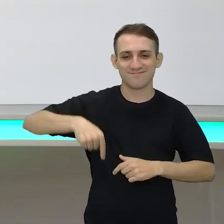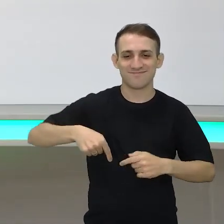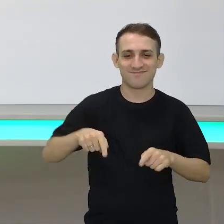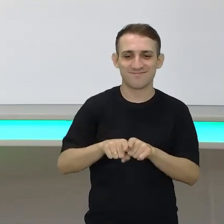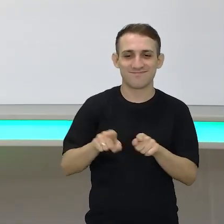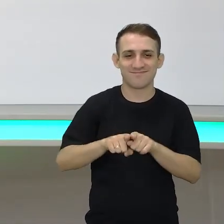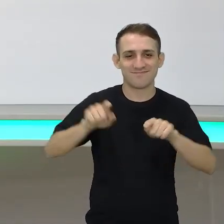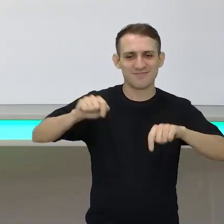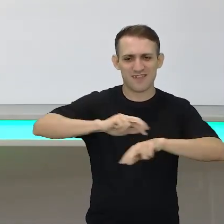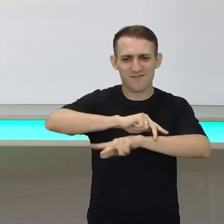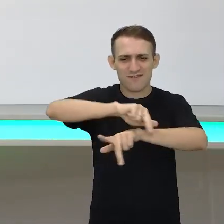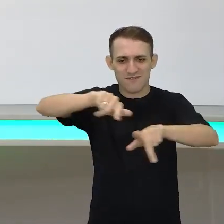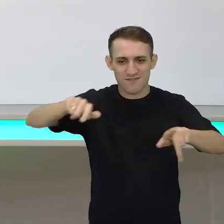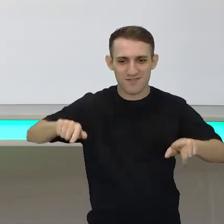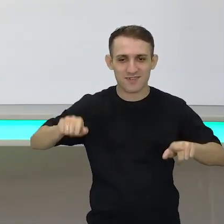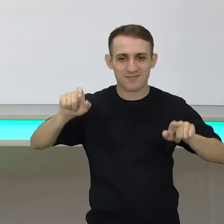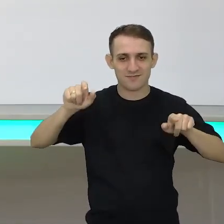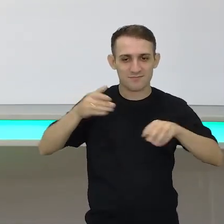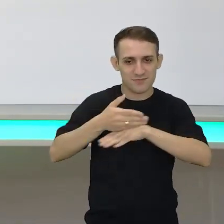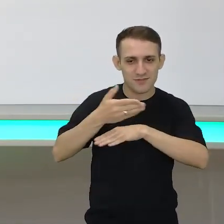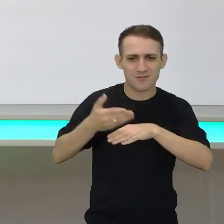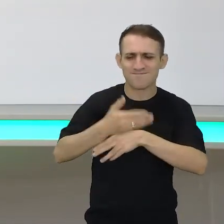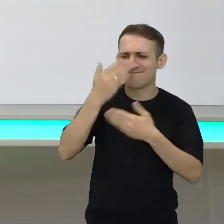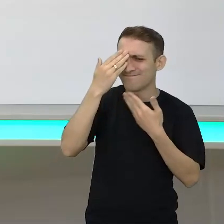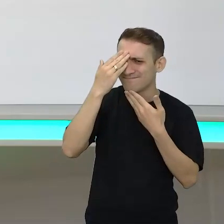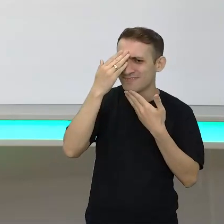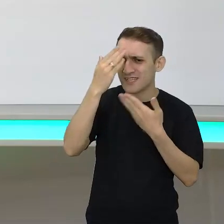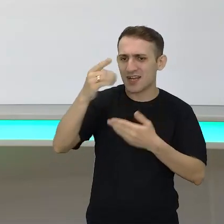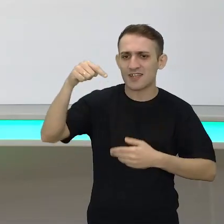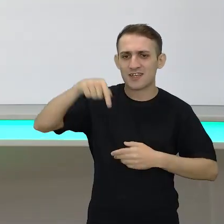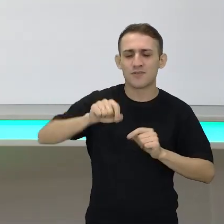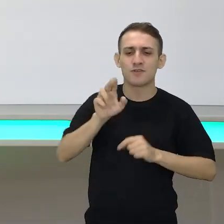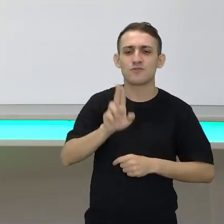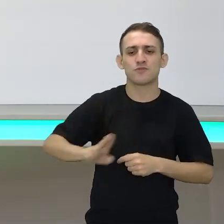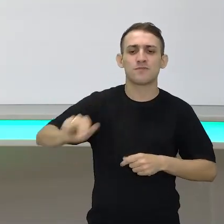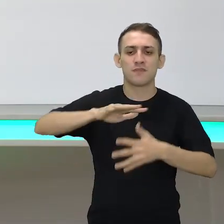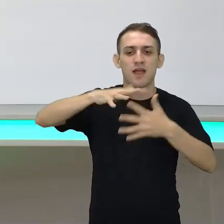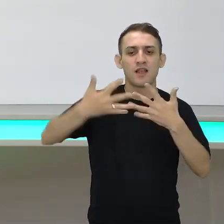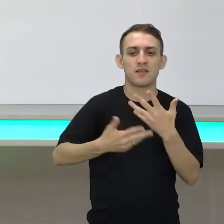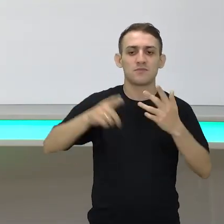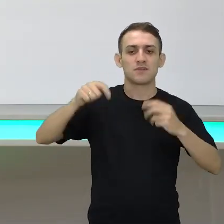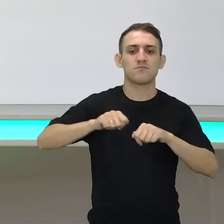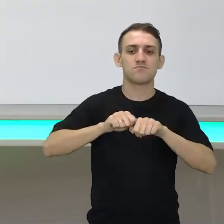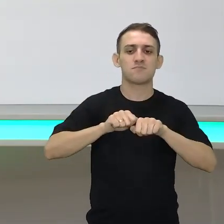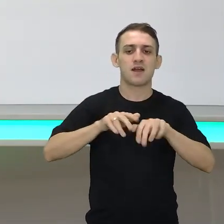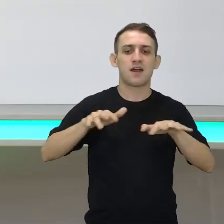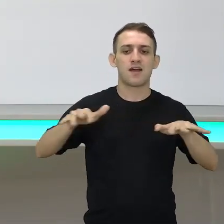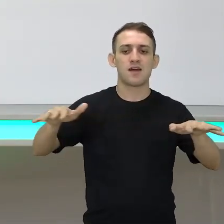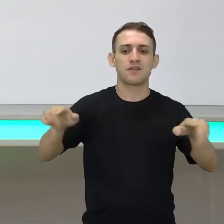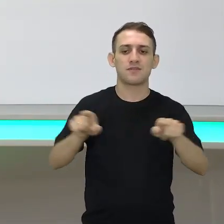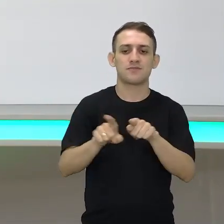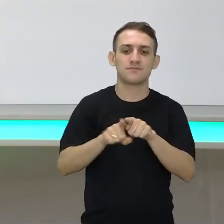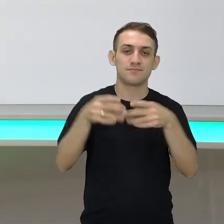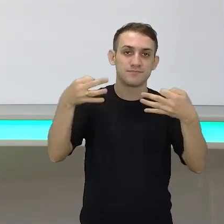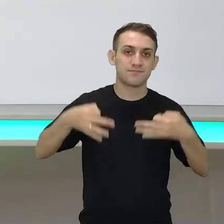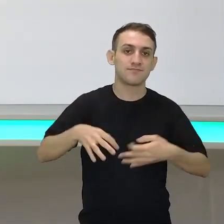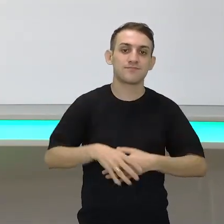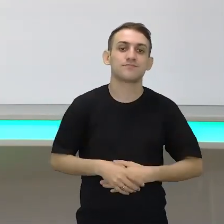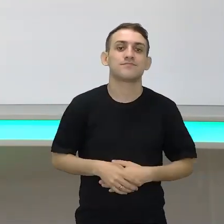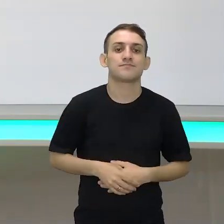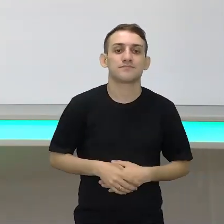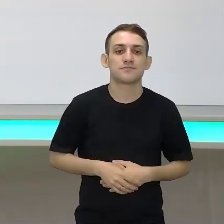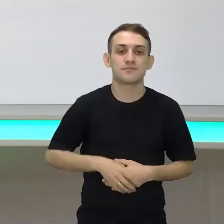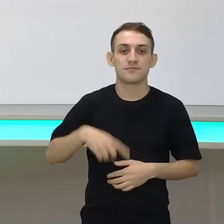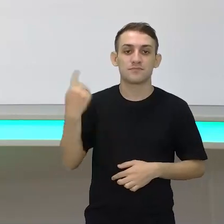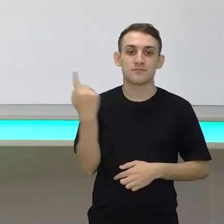muito mais diversidade. Então, muito obrigado aí por estar utilizando a Libras aí para levar essa mensagem para muito mais pessoas. Eu